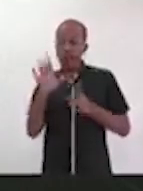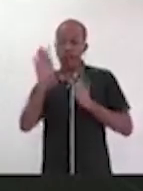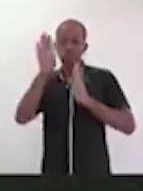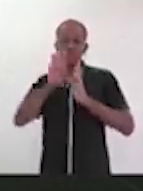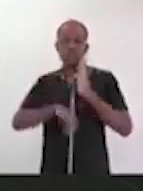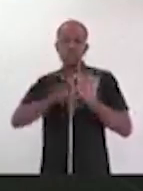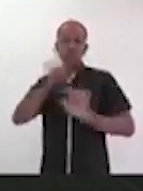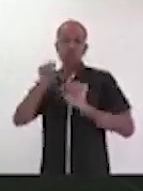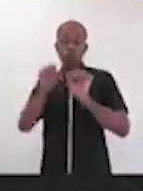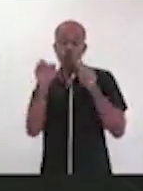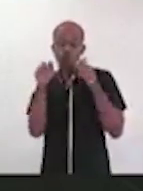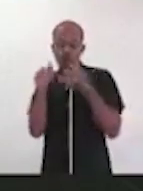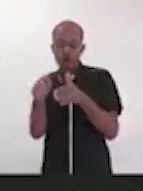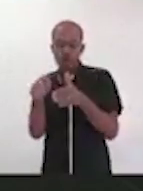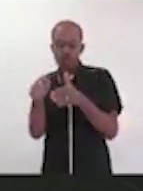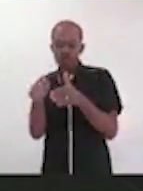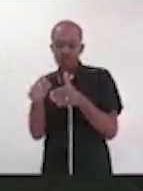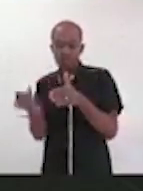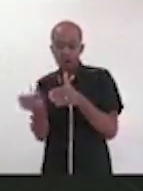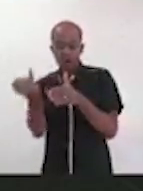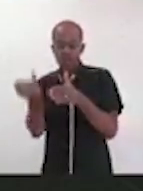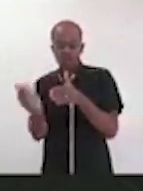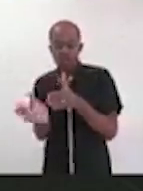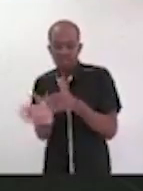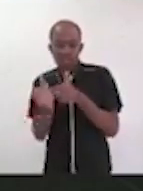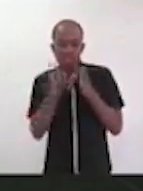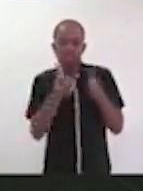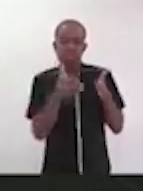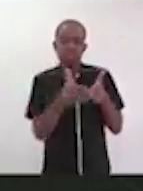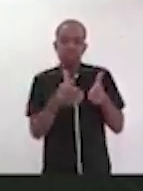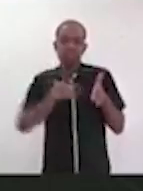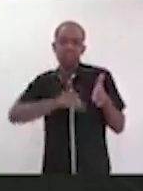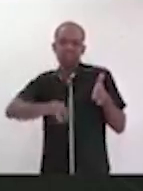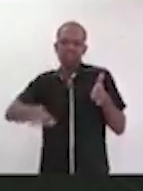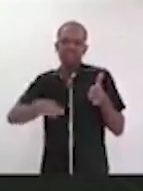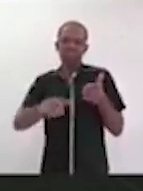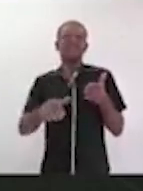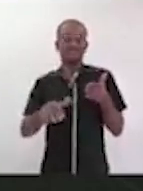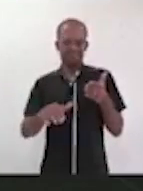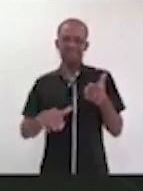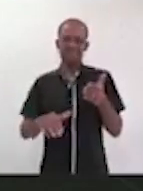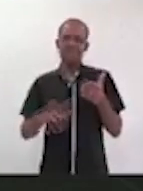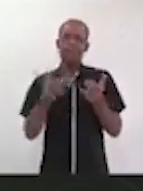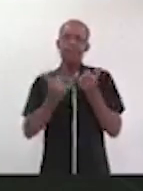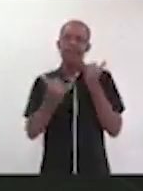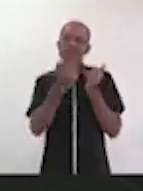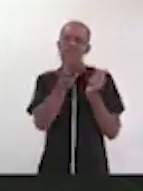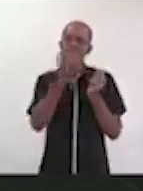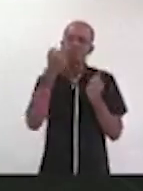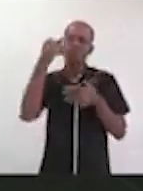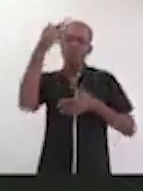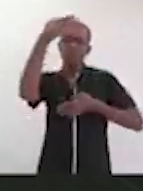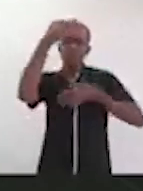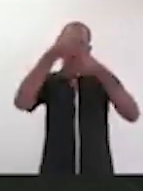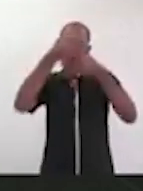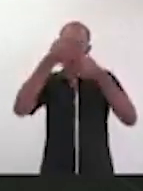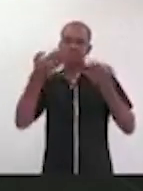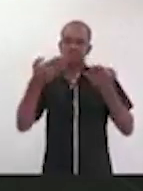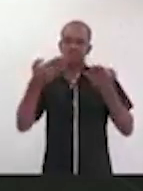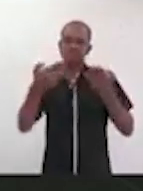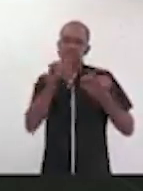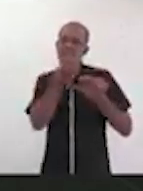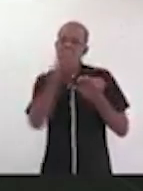verdadeiramente importa, ou seja, ela é como se tivesse uma cortina sobre os nossos olhos, o Brasil está míope,